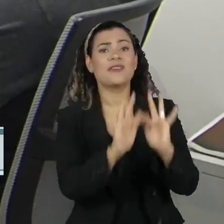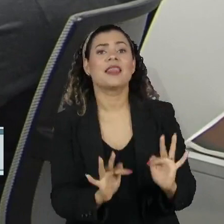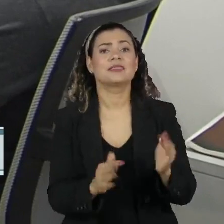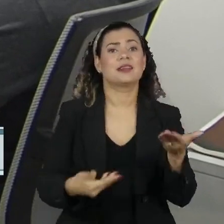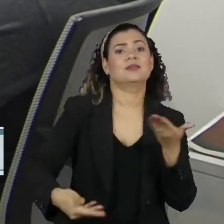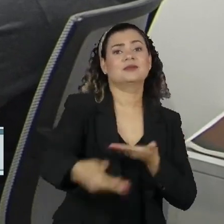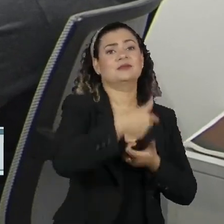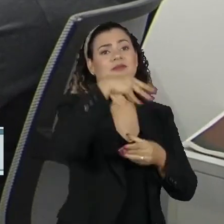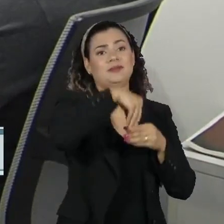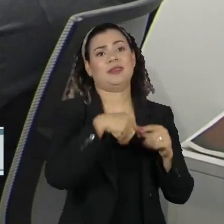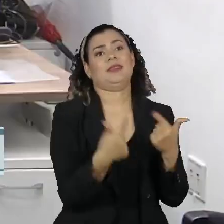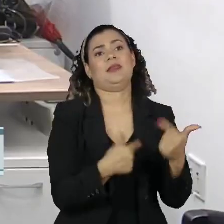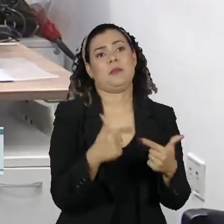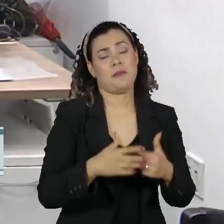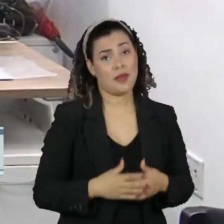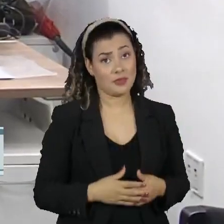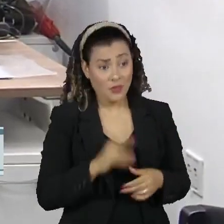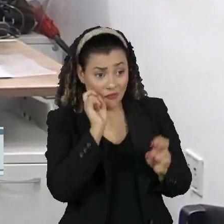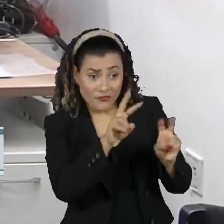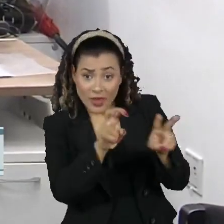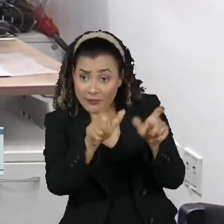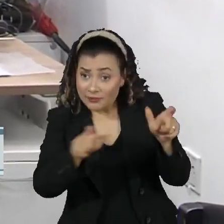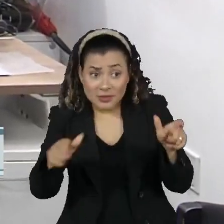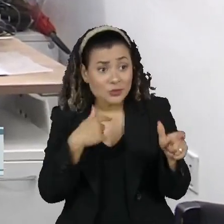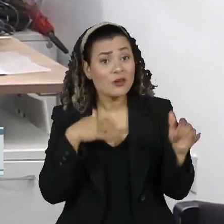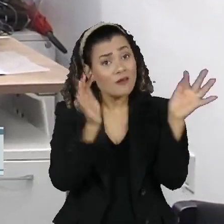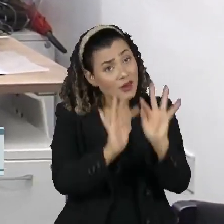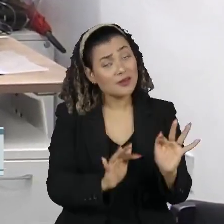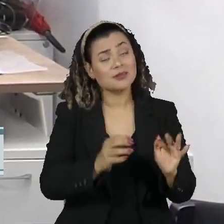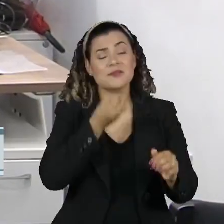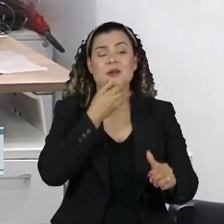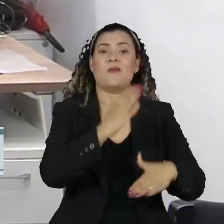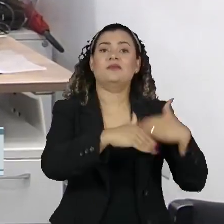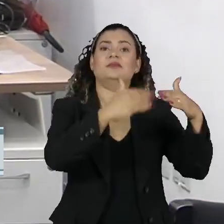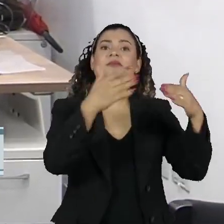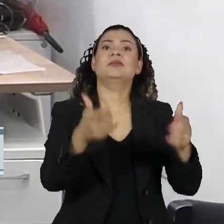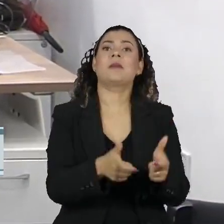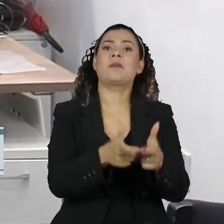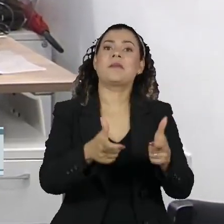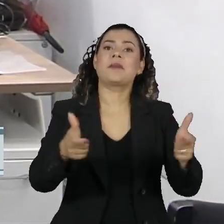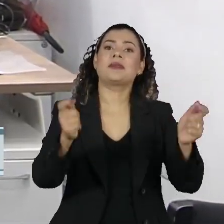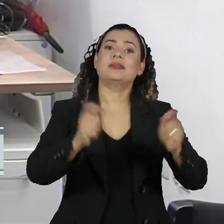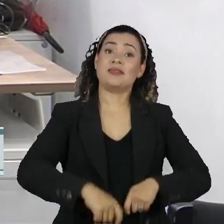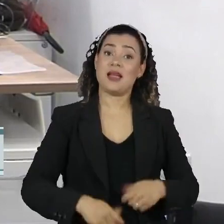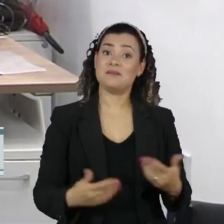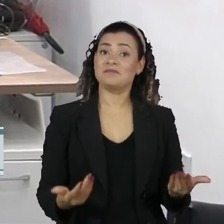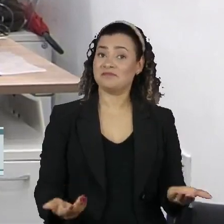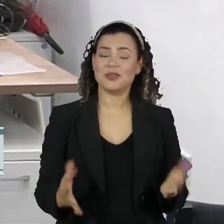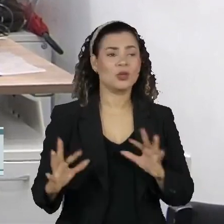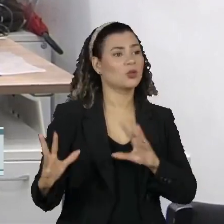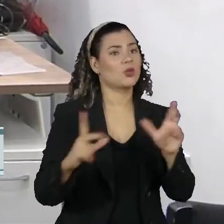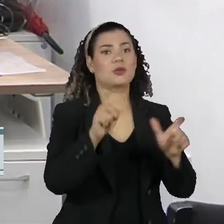sim no trabalho. E as pessoas felizes, elas crescem mais, elas desempenham mais e todo mundo ganha.